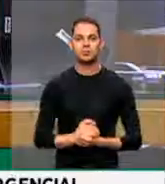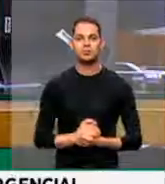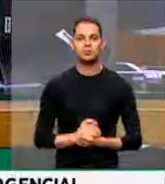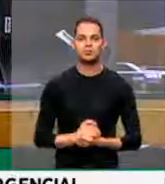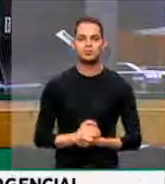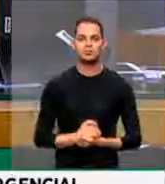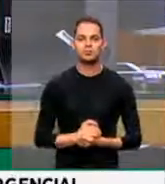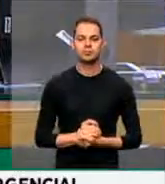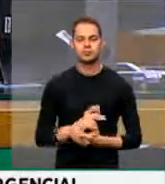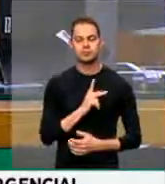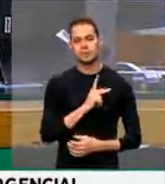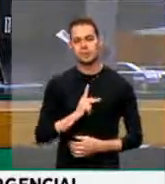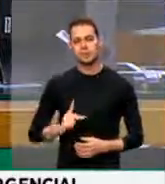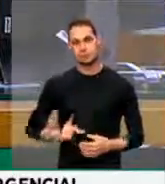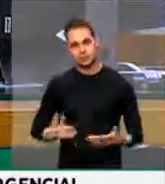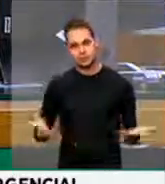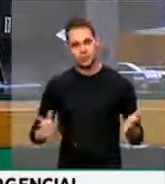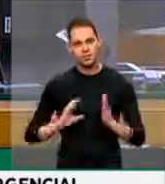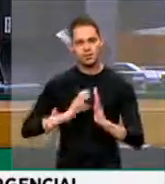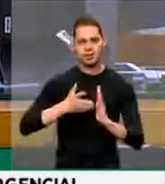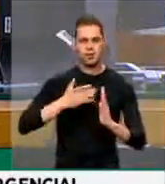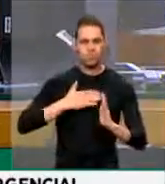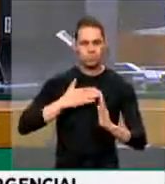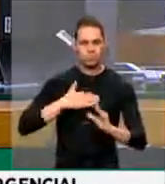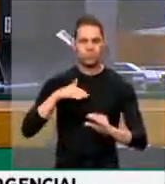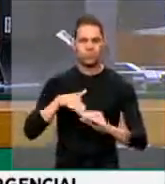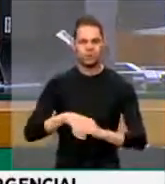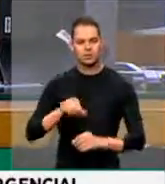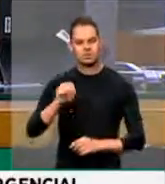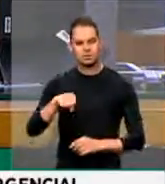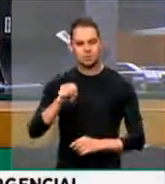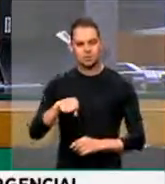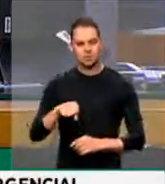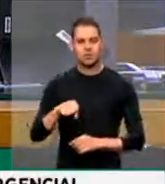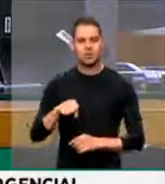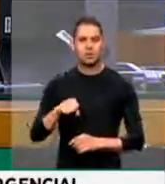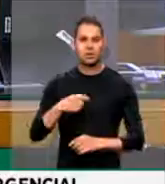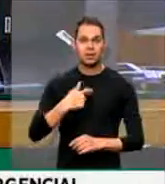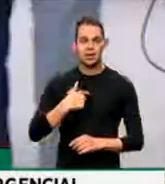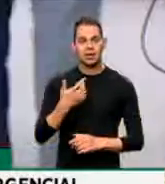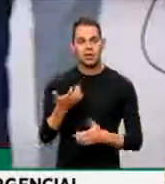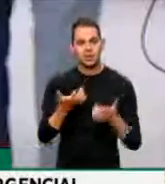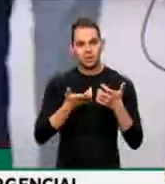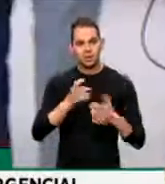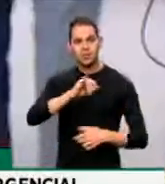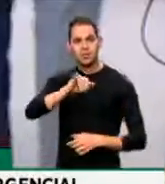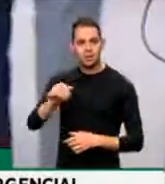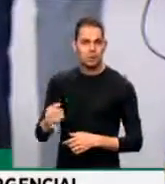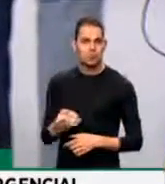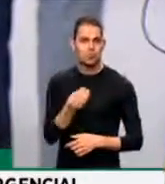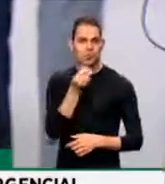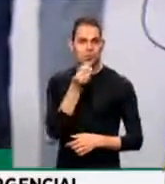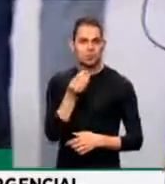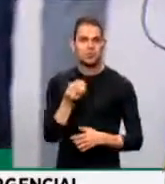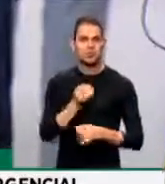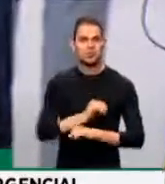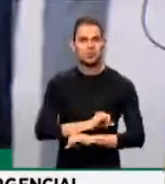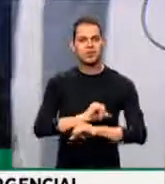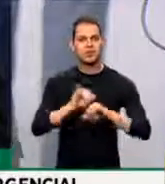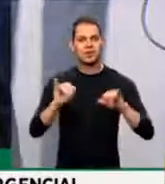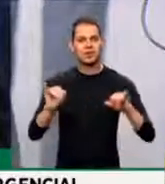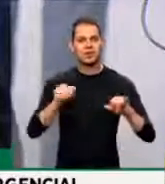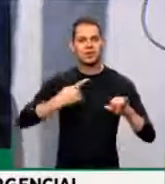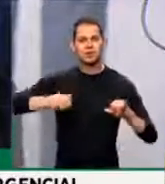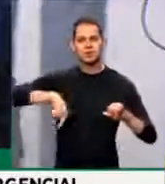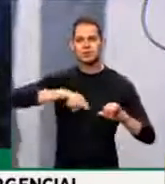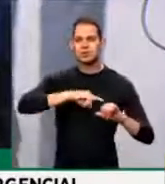Presidente, o PSB orienta sim, e eu quero aproveitar esse momento para registrar aqui da nossa